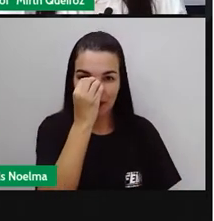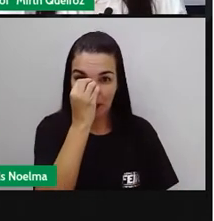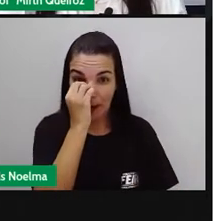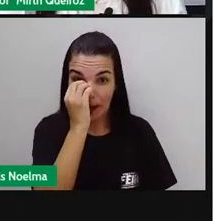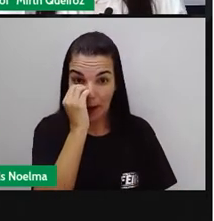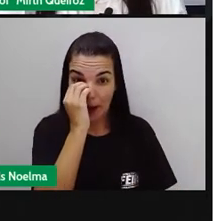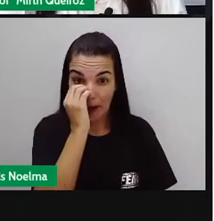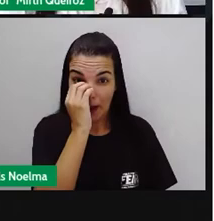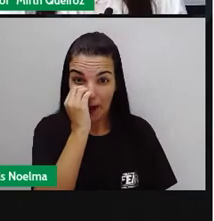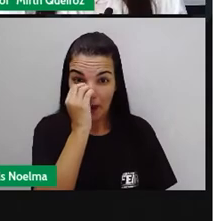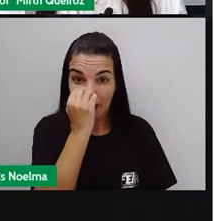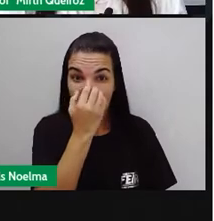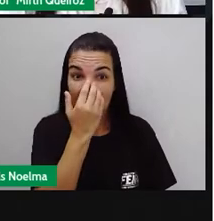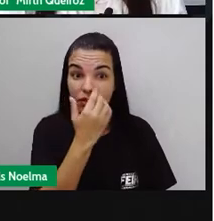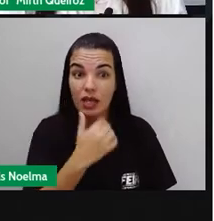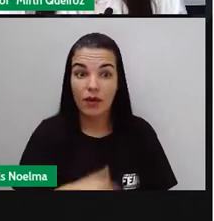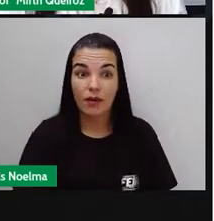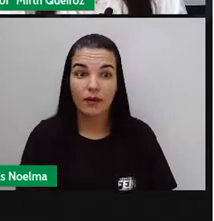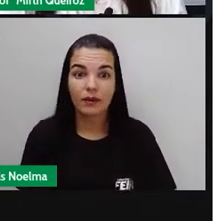Pinóquio.